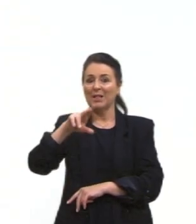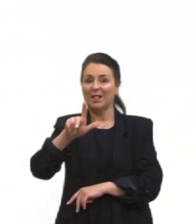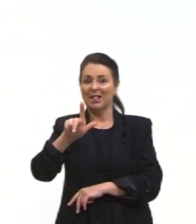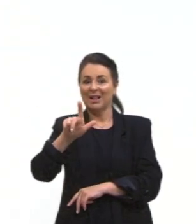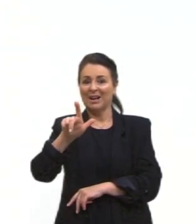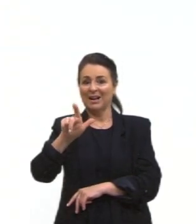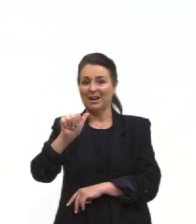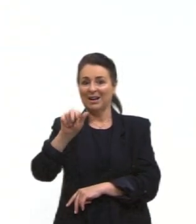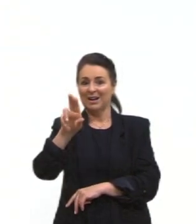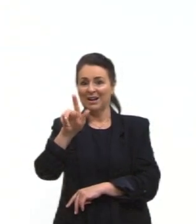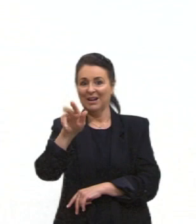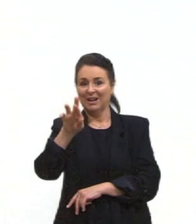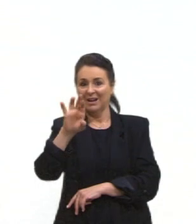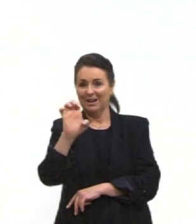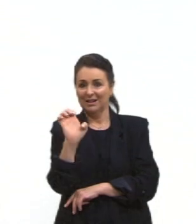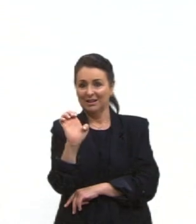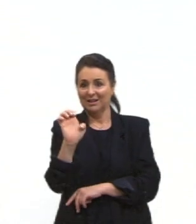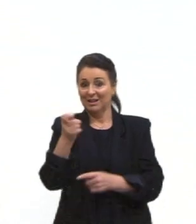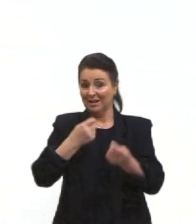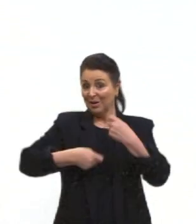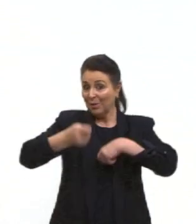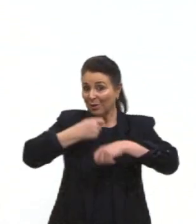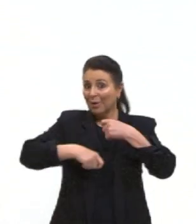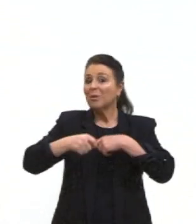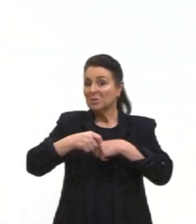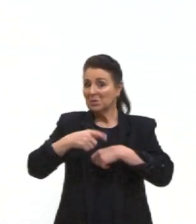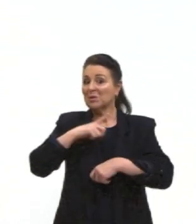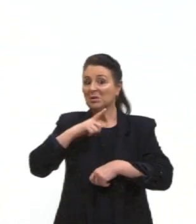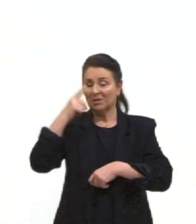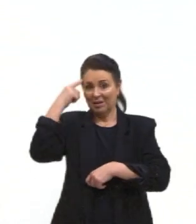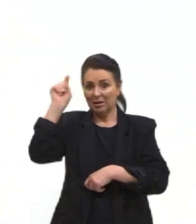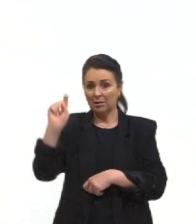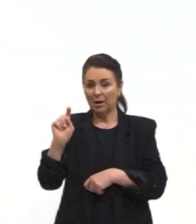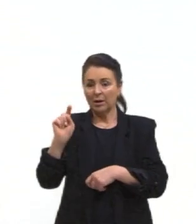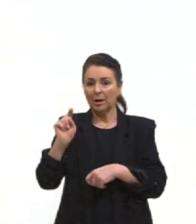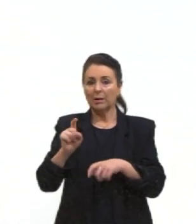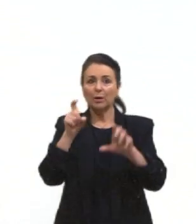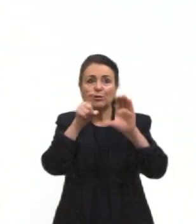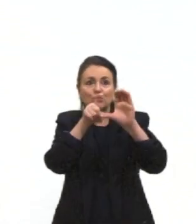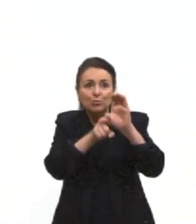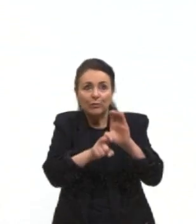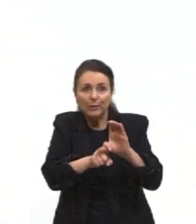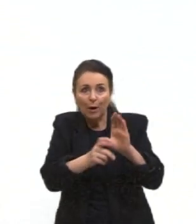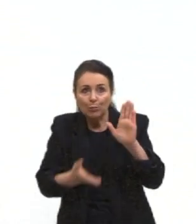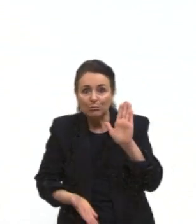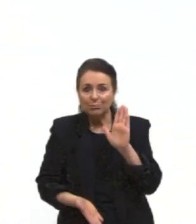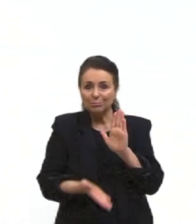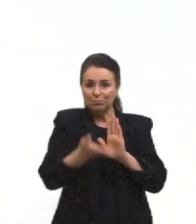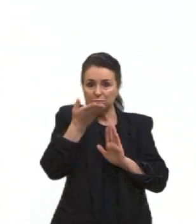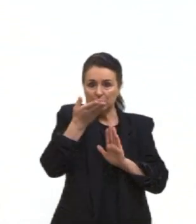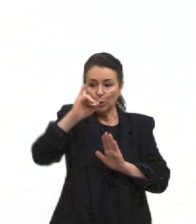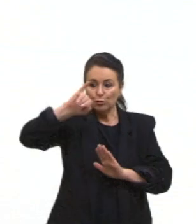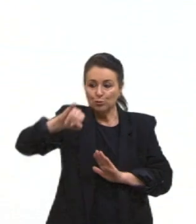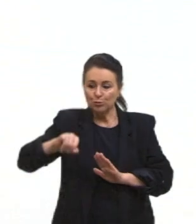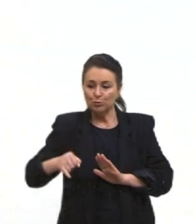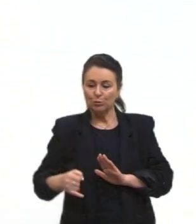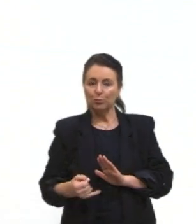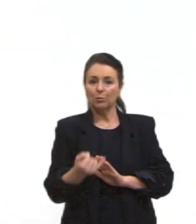rolando essa ideia do milagre econômico, tá. As dívidas foram lá pra cima, né, o Brasil não conseguiu juros altos, tá.